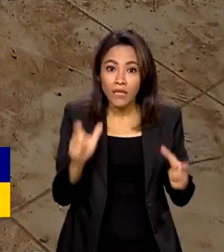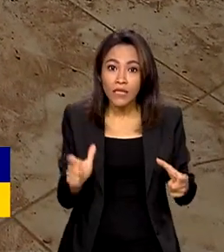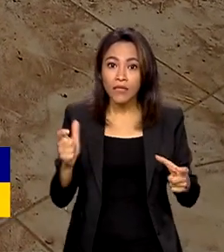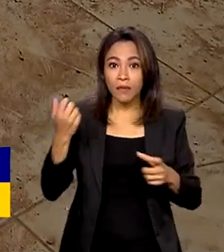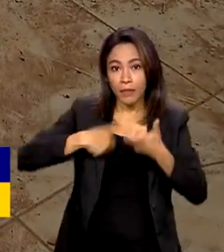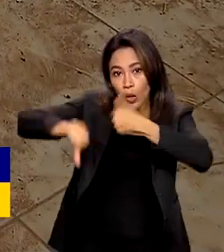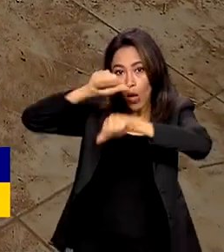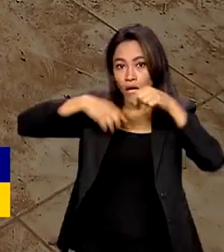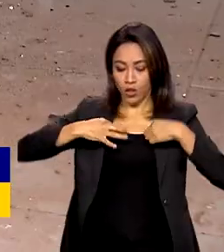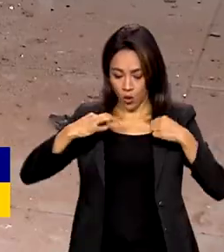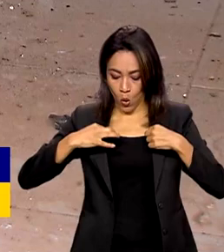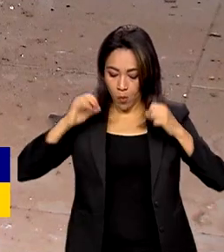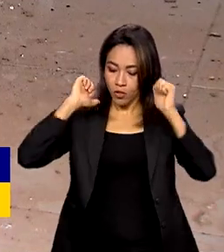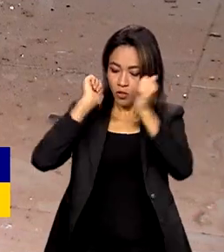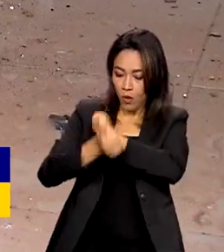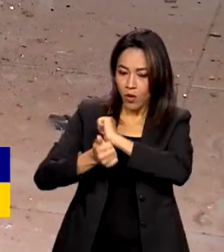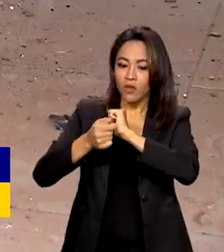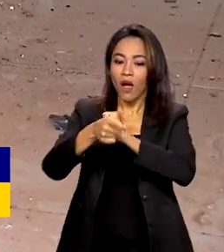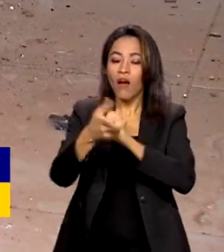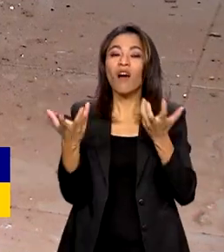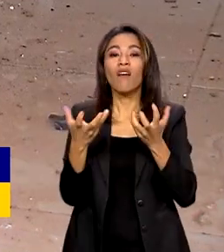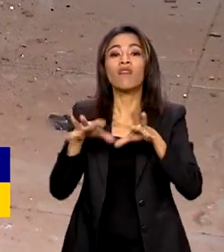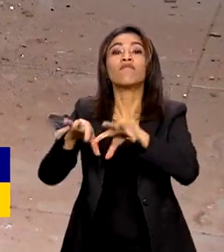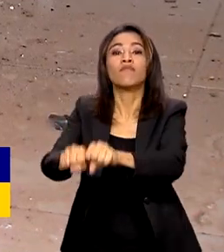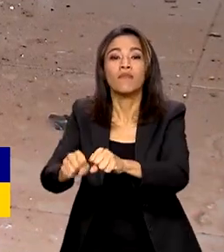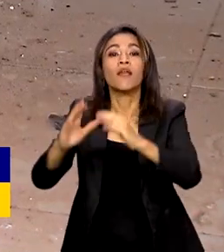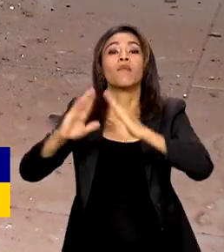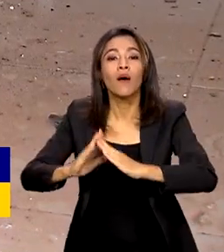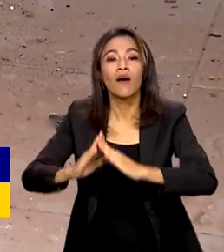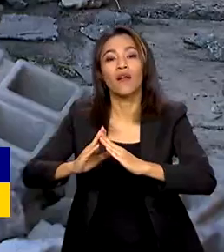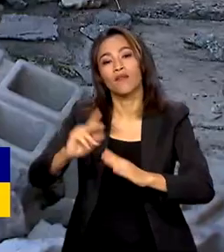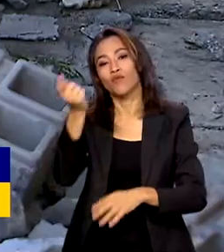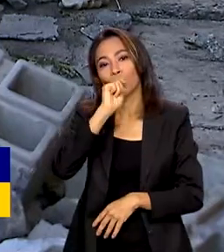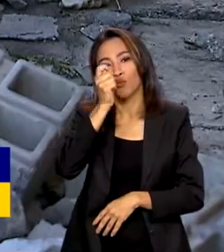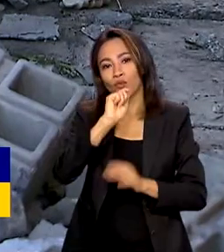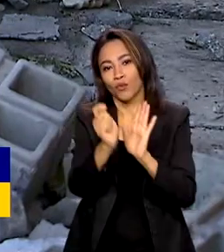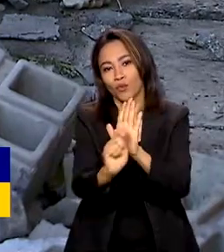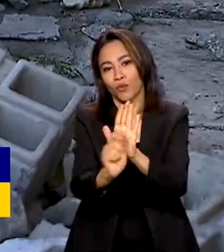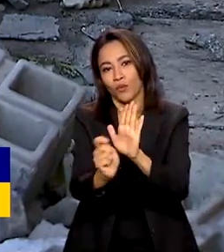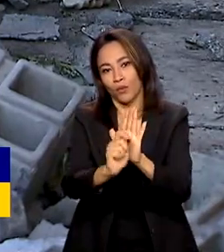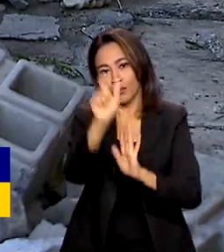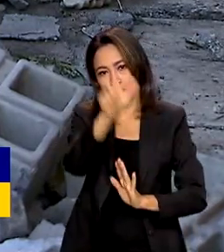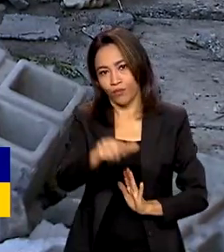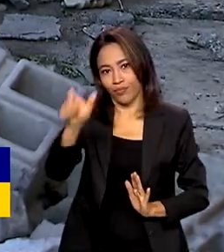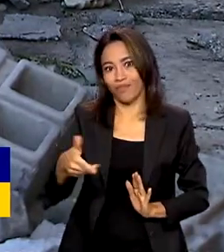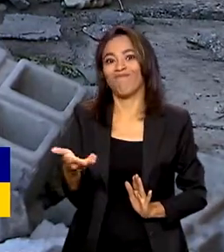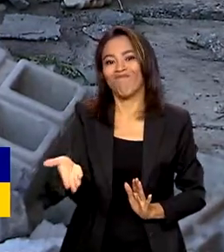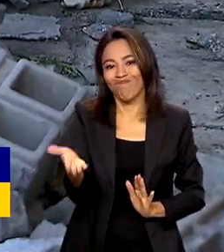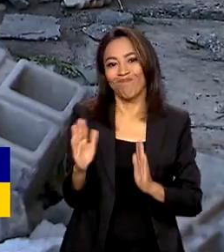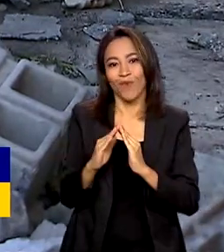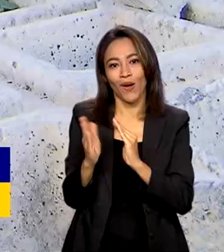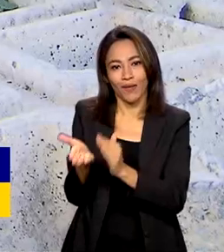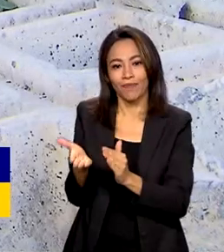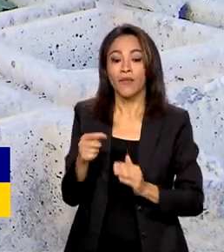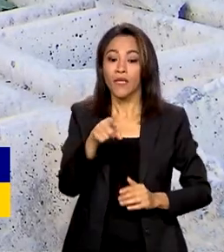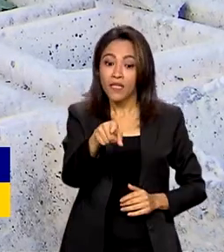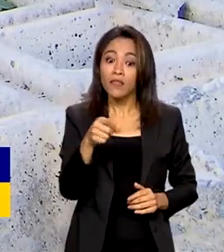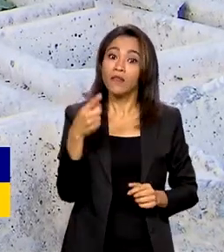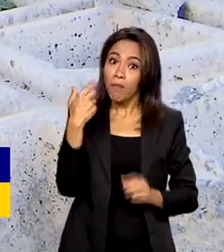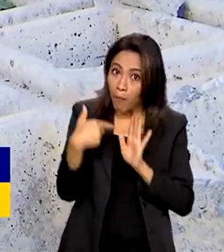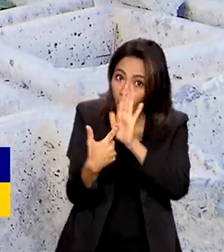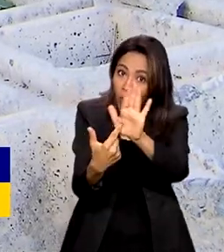quadra polivalente, estão sendo ocupados por usuários de drogas. Esse é o retrato de uma obra escolar